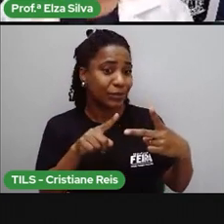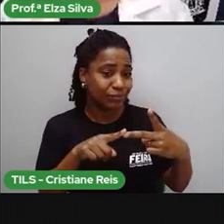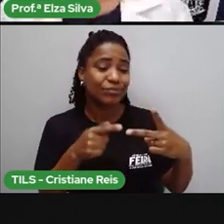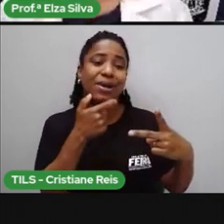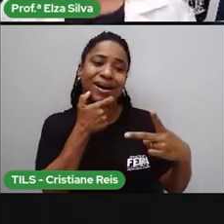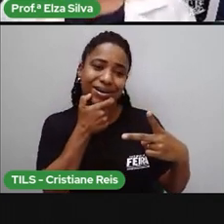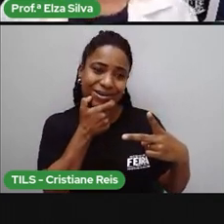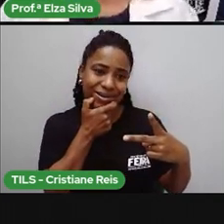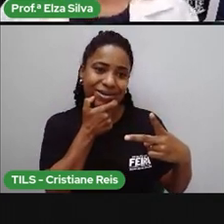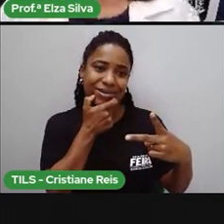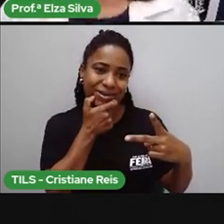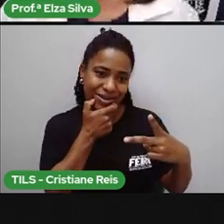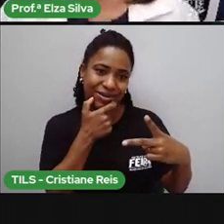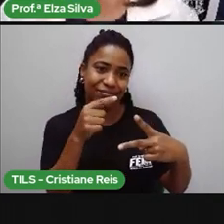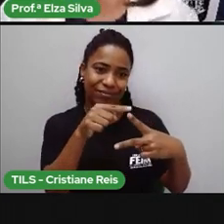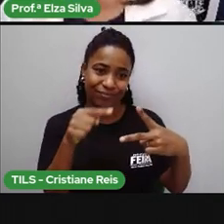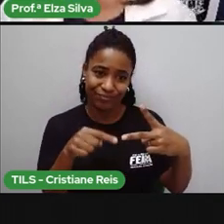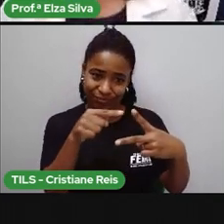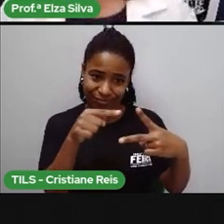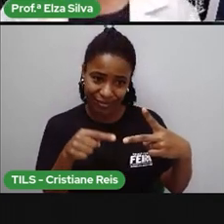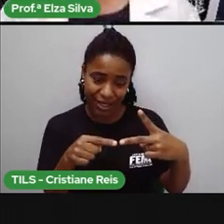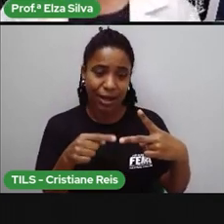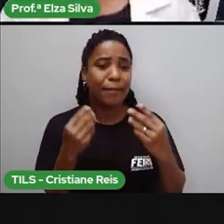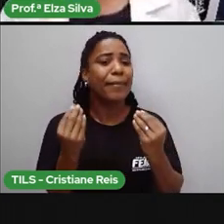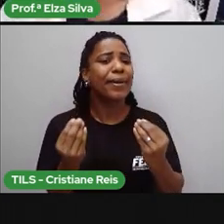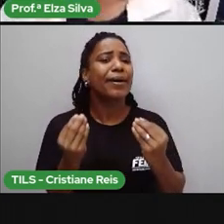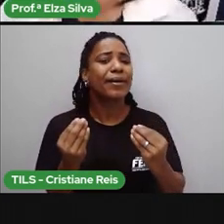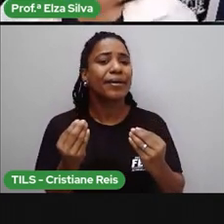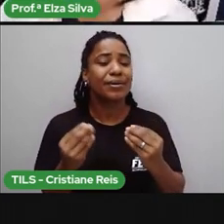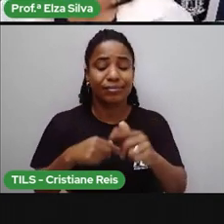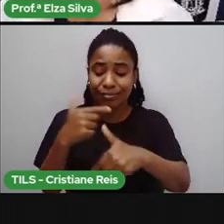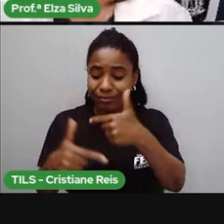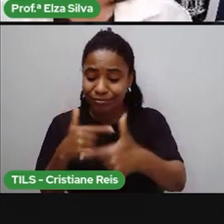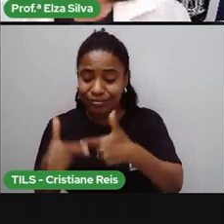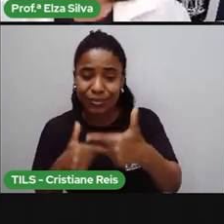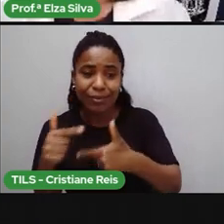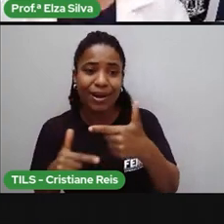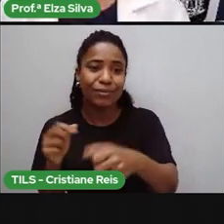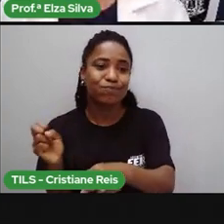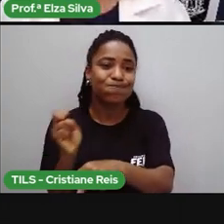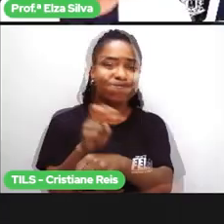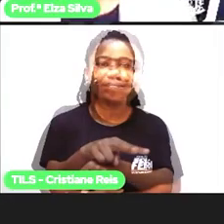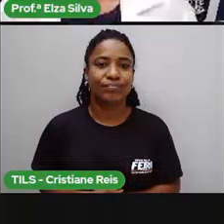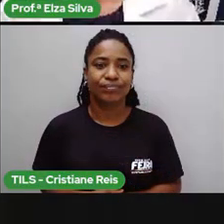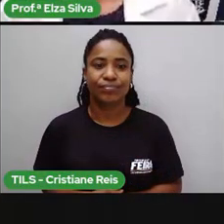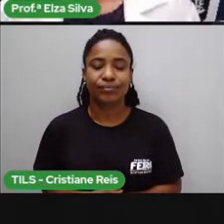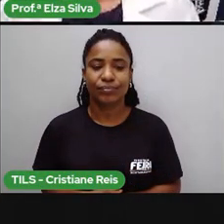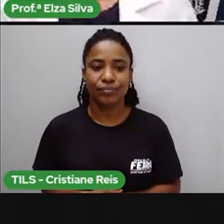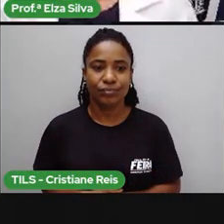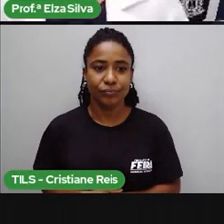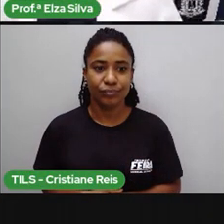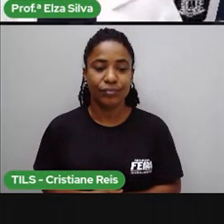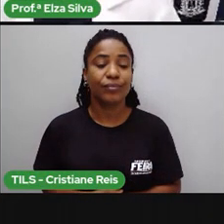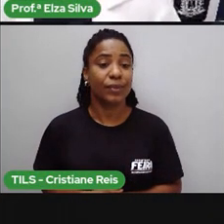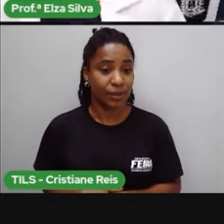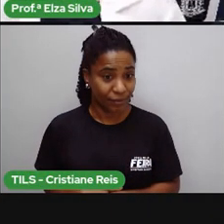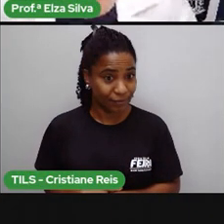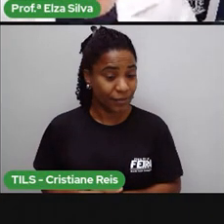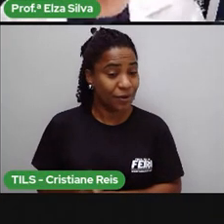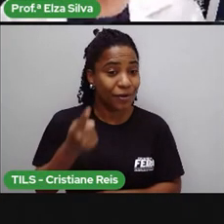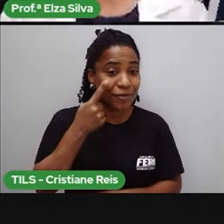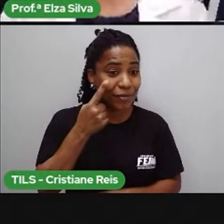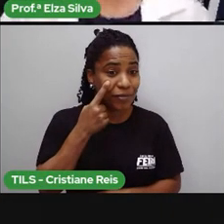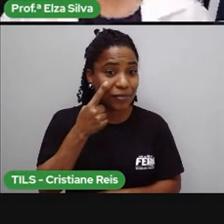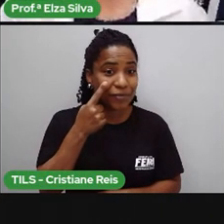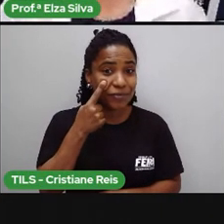para conseguir um emprego. Para conseguir um trabalho. Para sobreviver. Vamos agora fazer uma